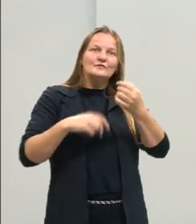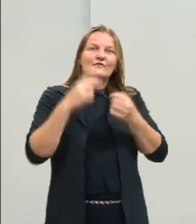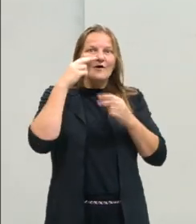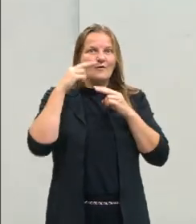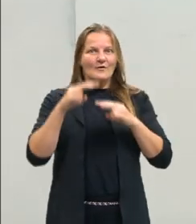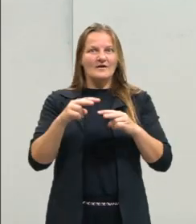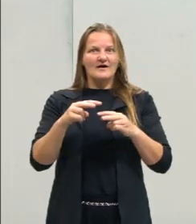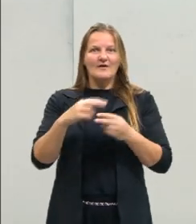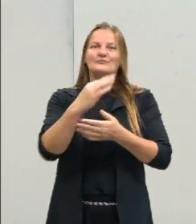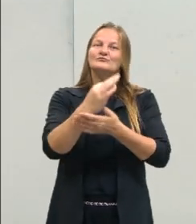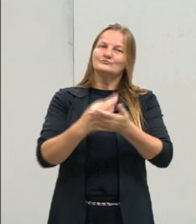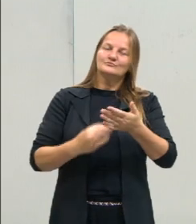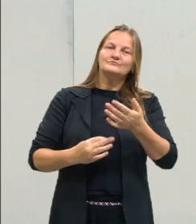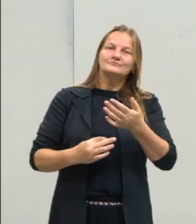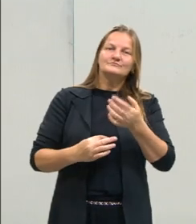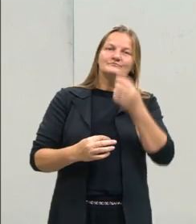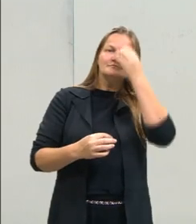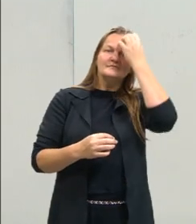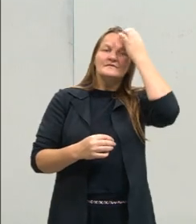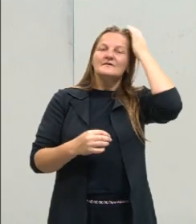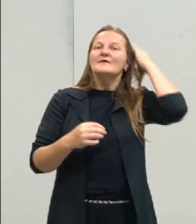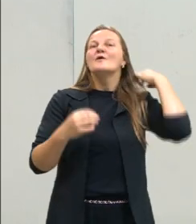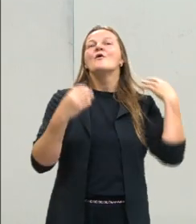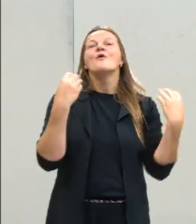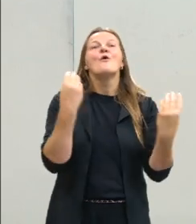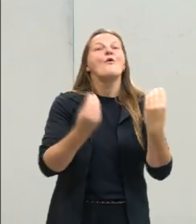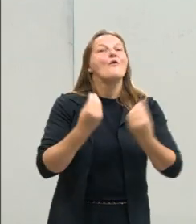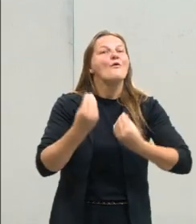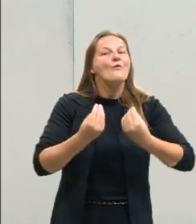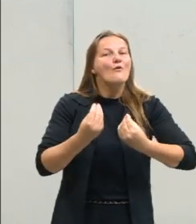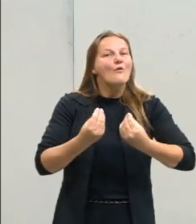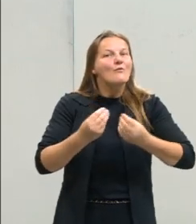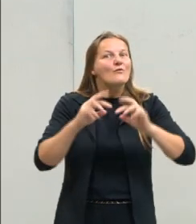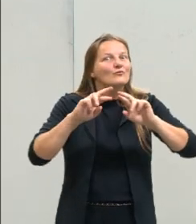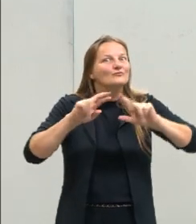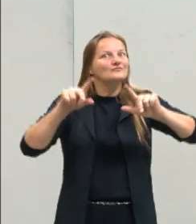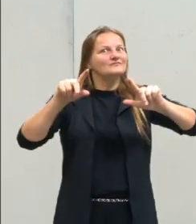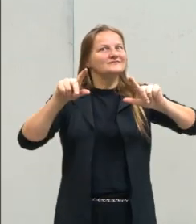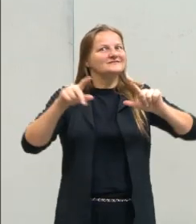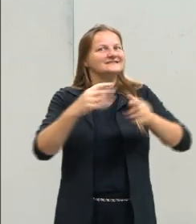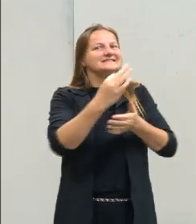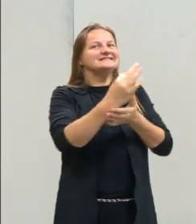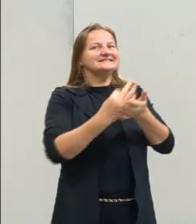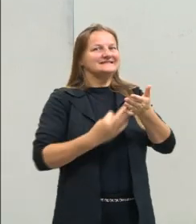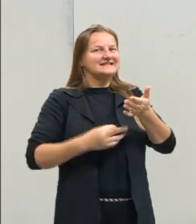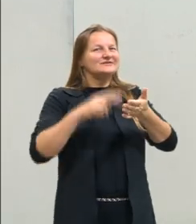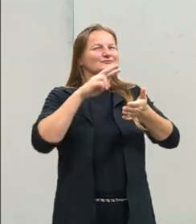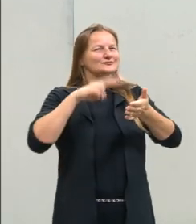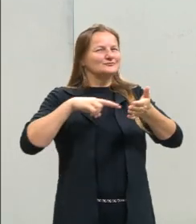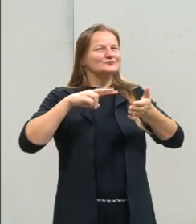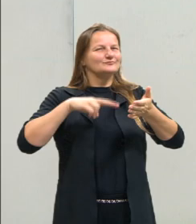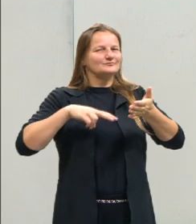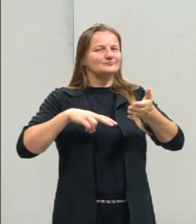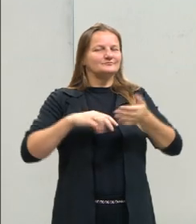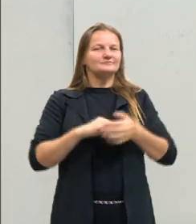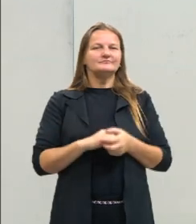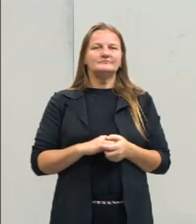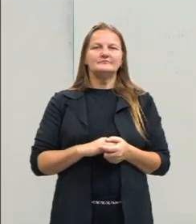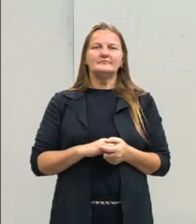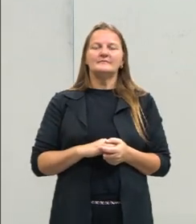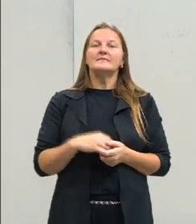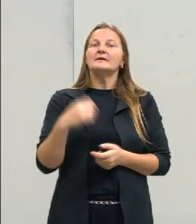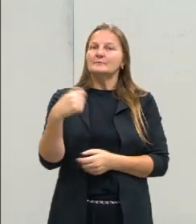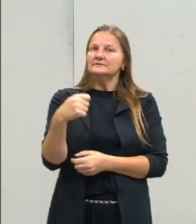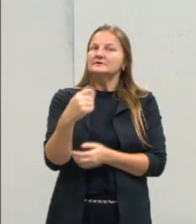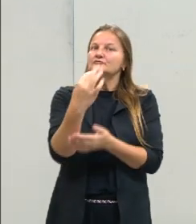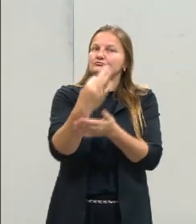olhar para o meu texto como um texto diferente de todos os outros que ele já leu ou que ele está lendo. E que nesse